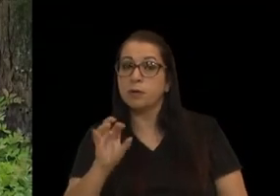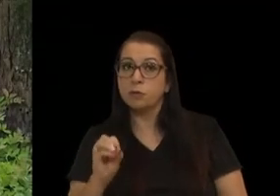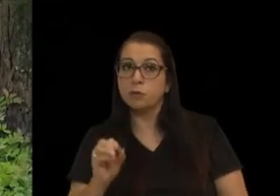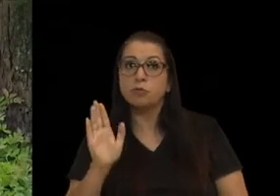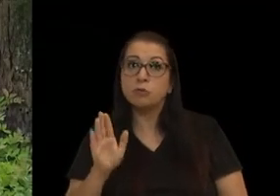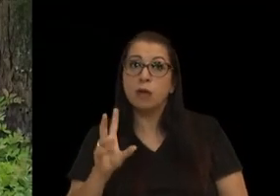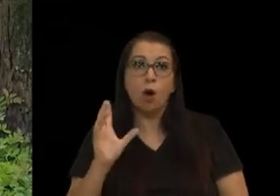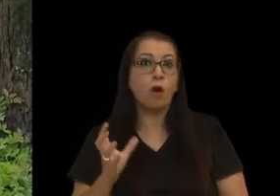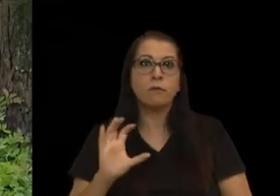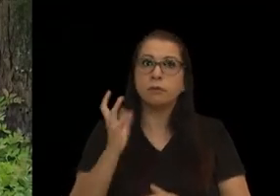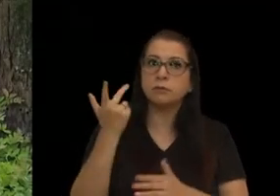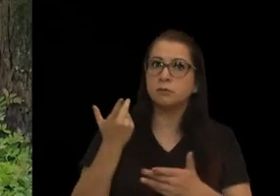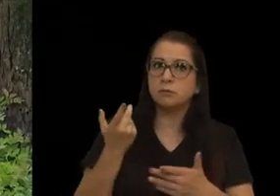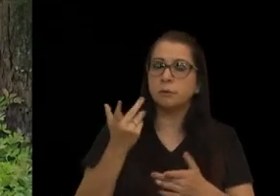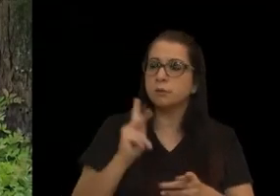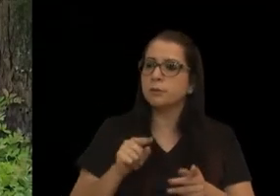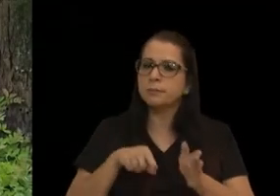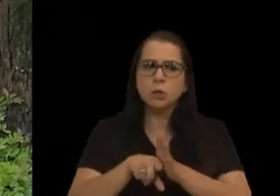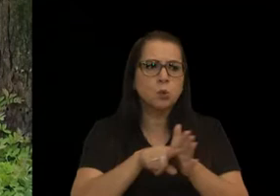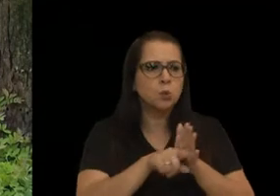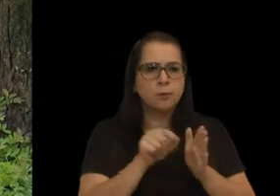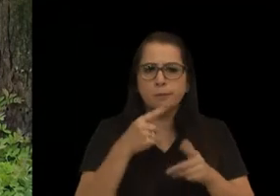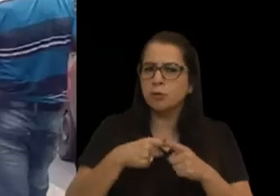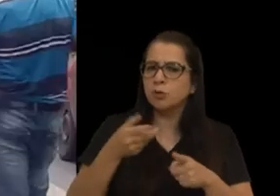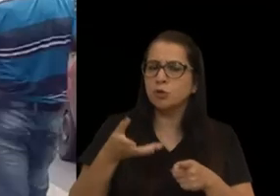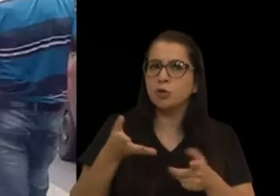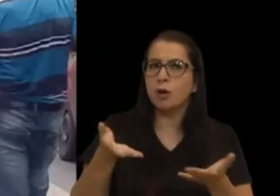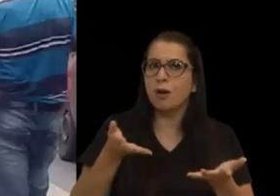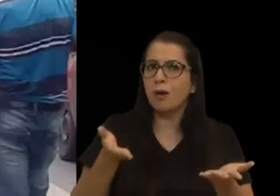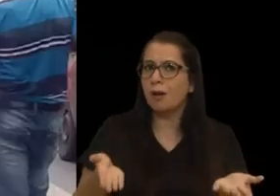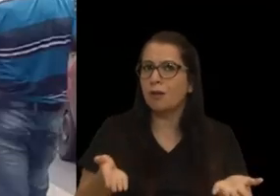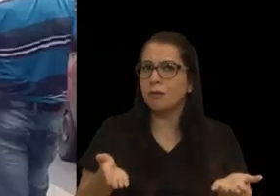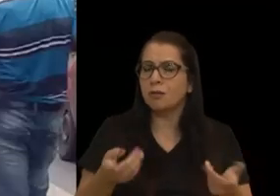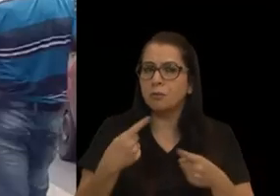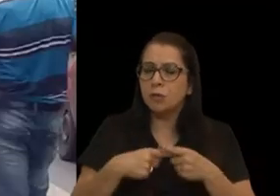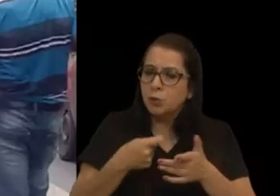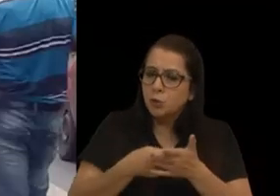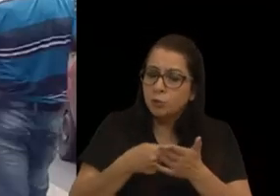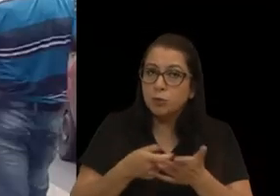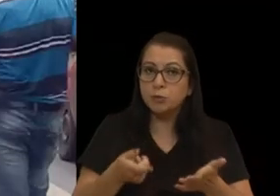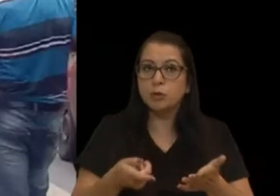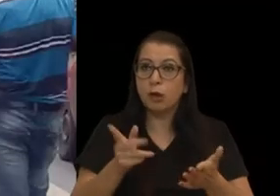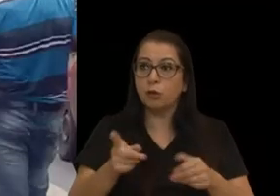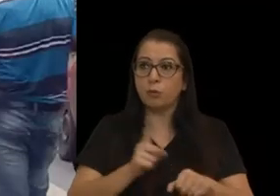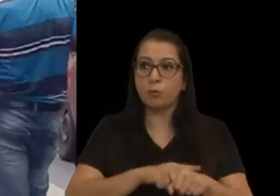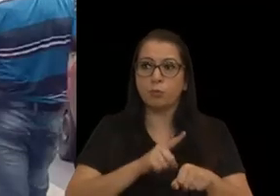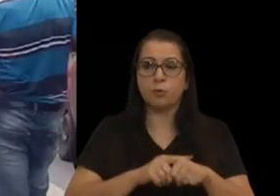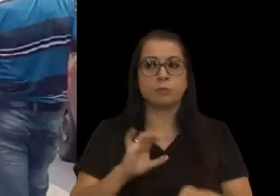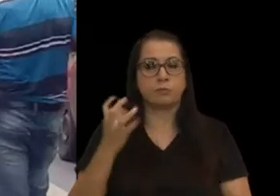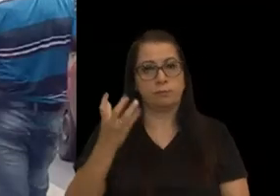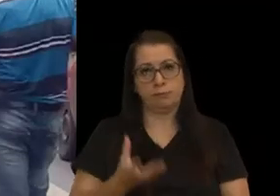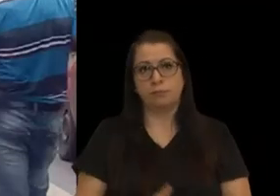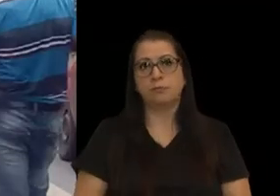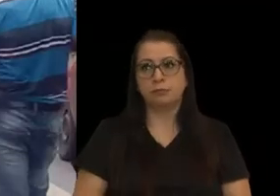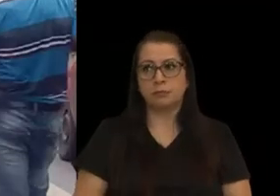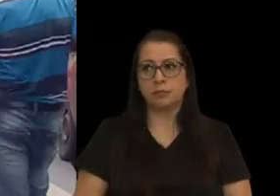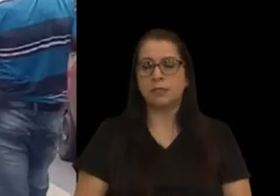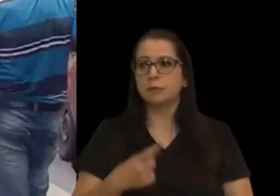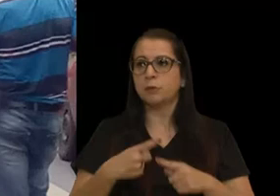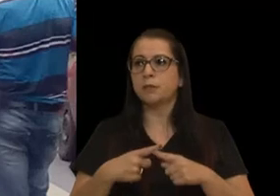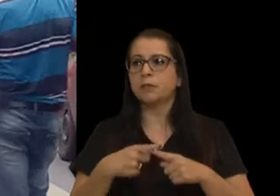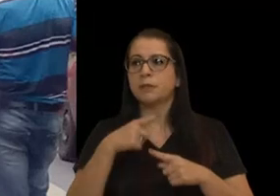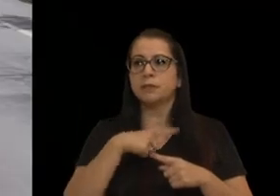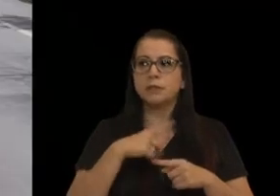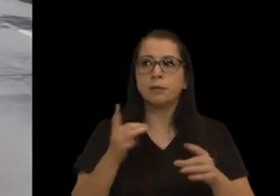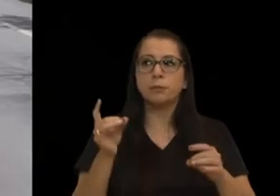Aí muita gente se questiona, por que só agora? Por que não cobrou antes? Agora é o momento de resolver, porque estaria